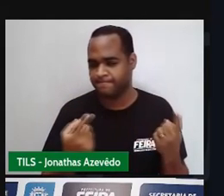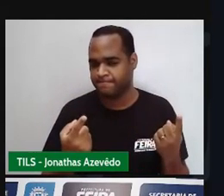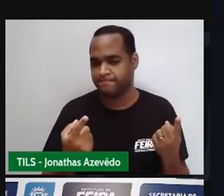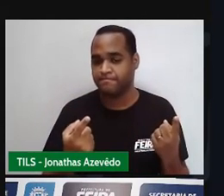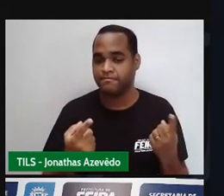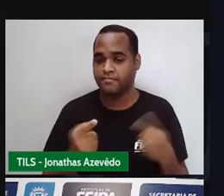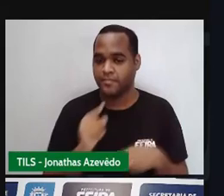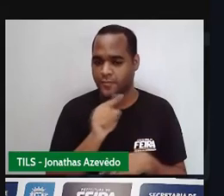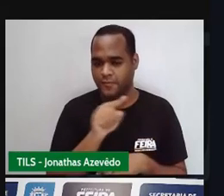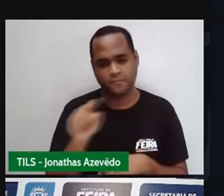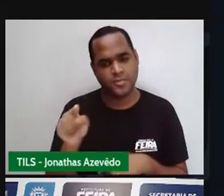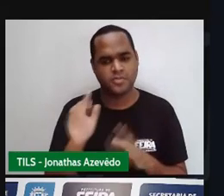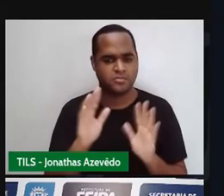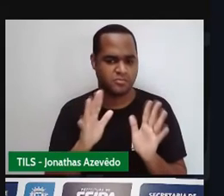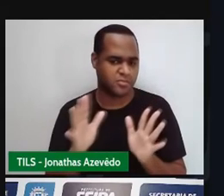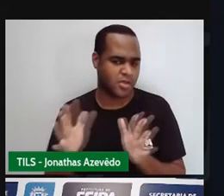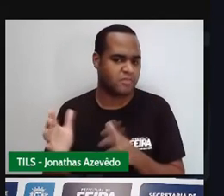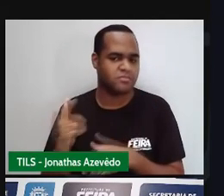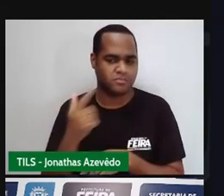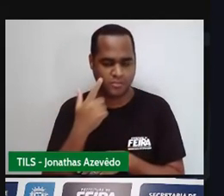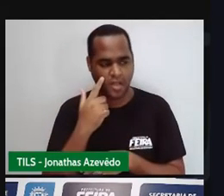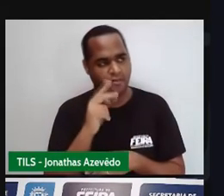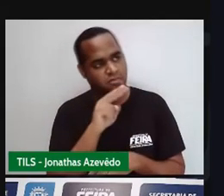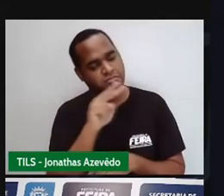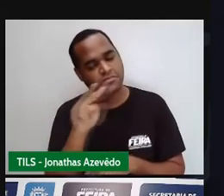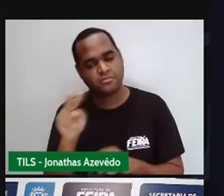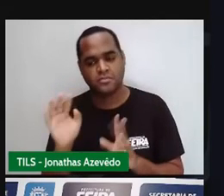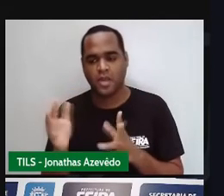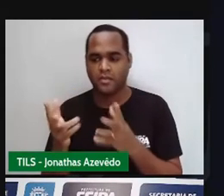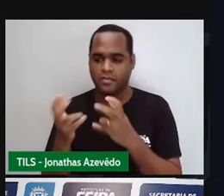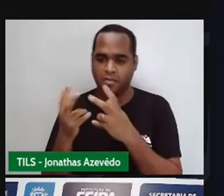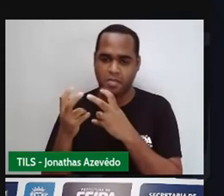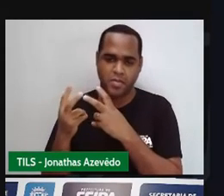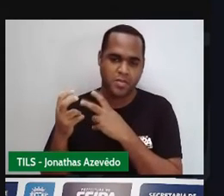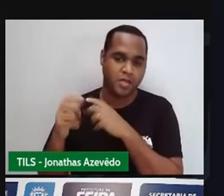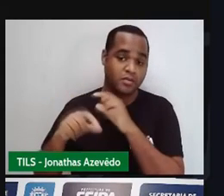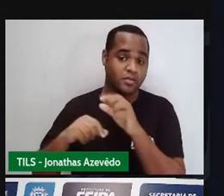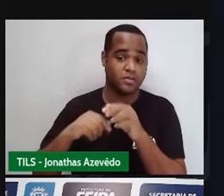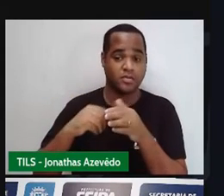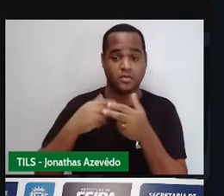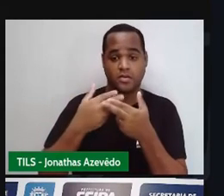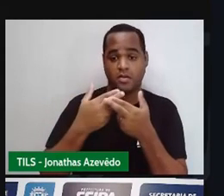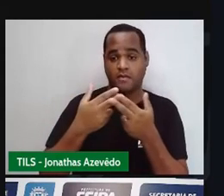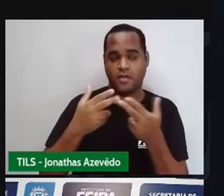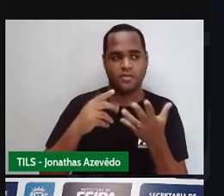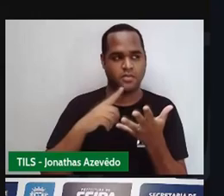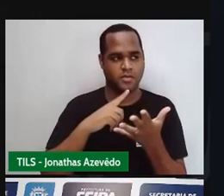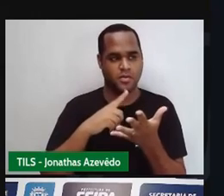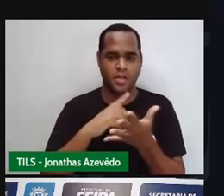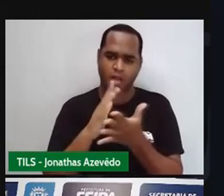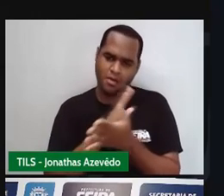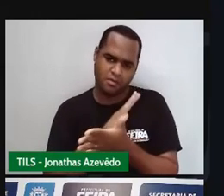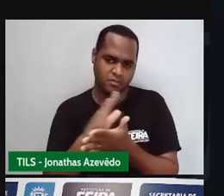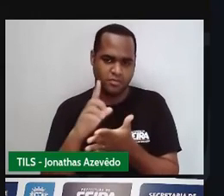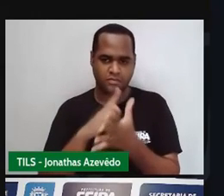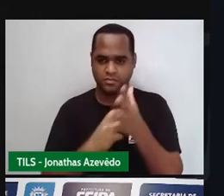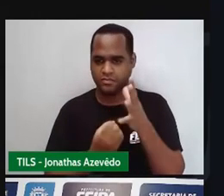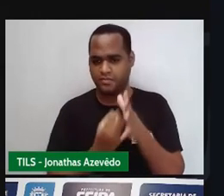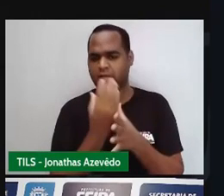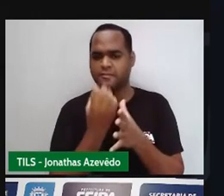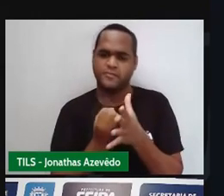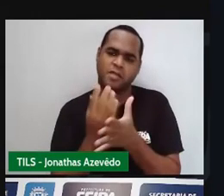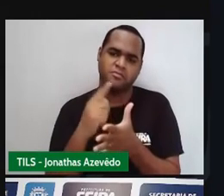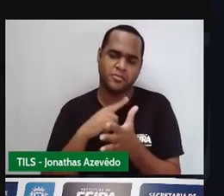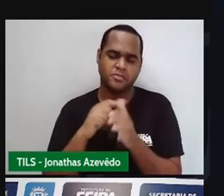você já viu já pode perceber que algumas vezes surgem em